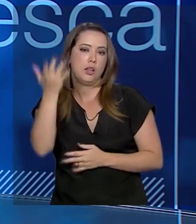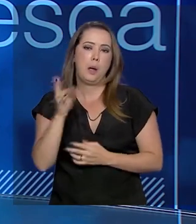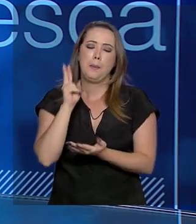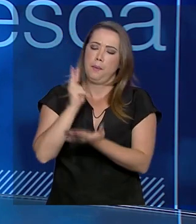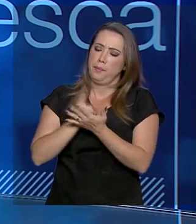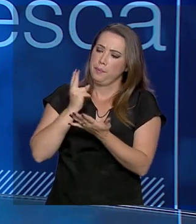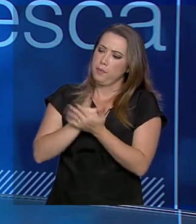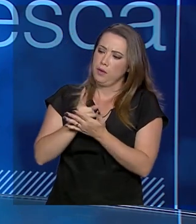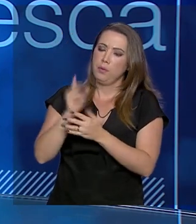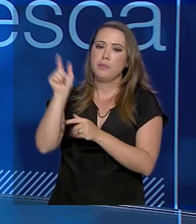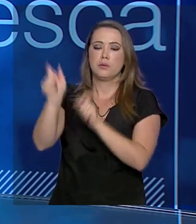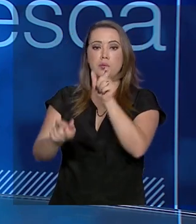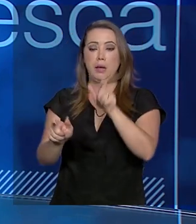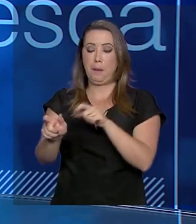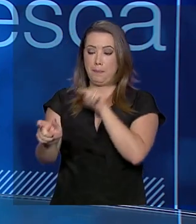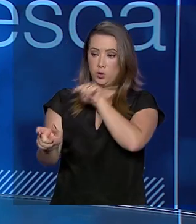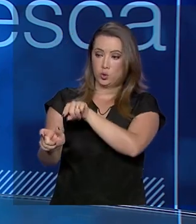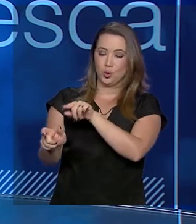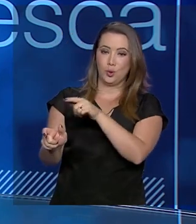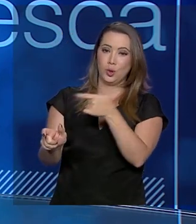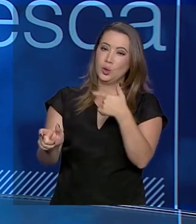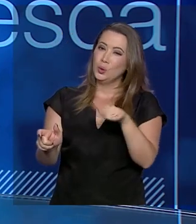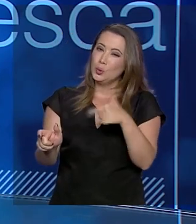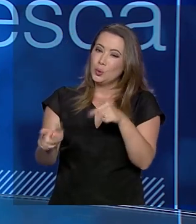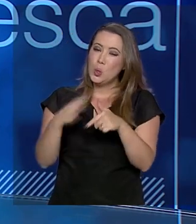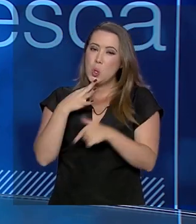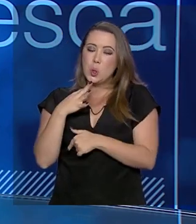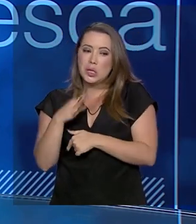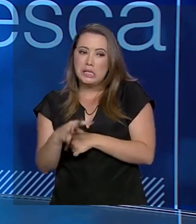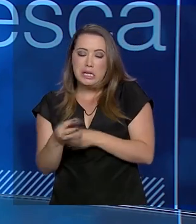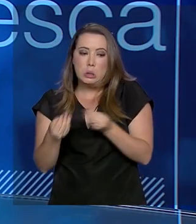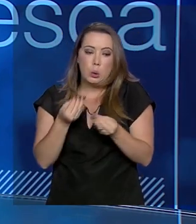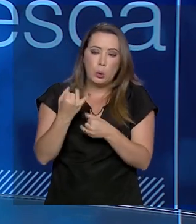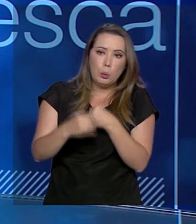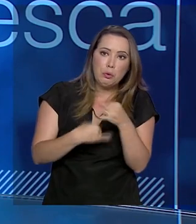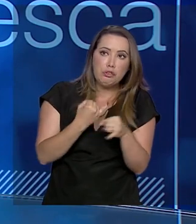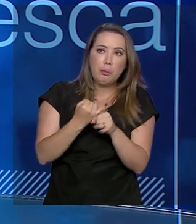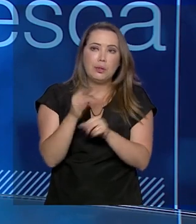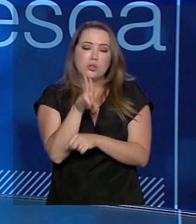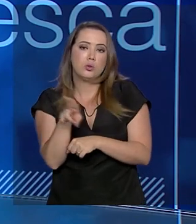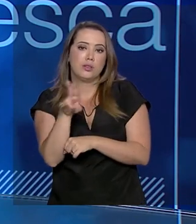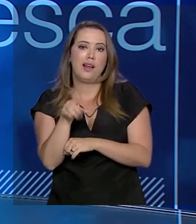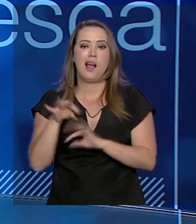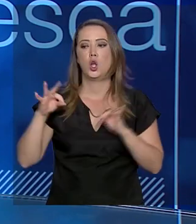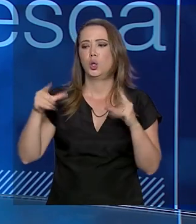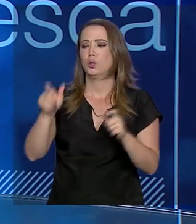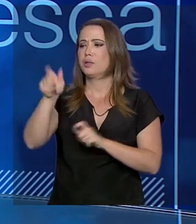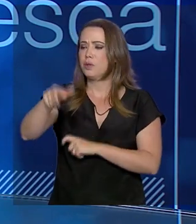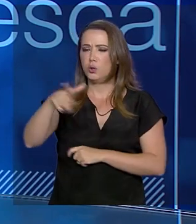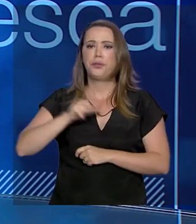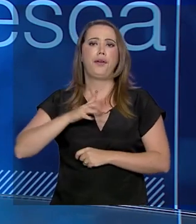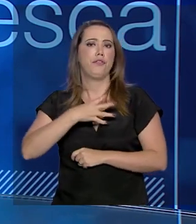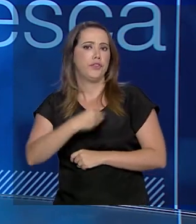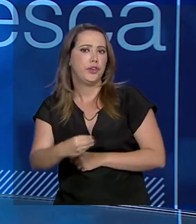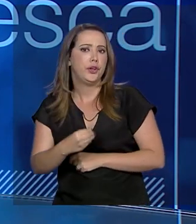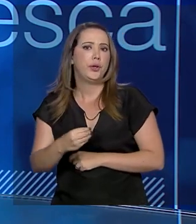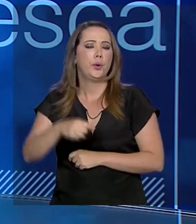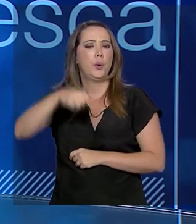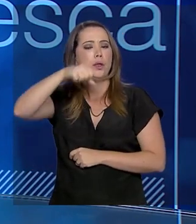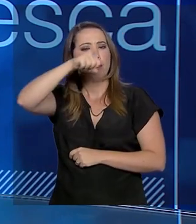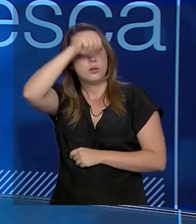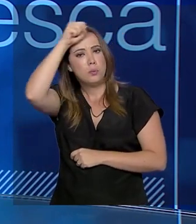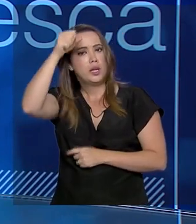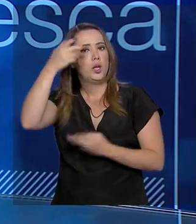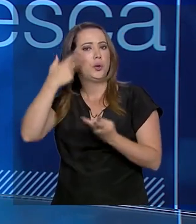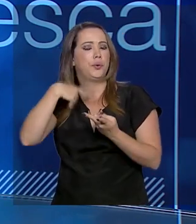pescador não tenha tanta familiaridade com a questão da informática, todo mundo hoje tem um filho, um sobrinho, um